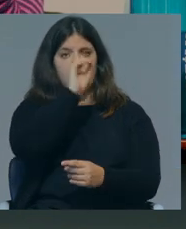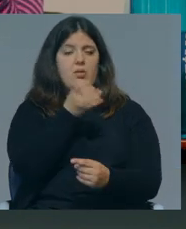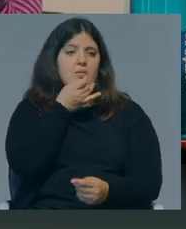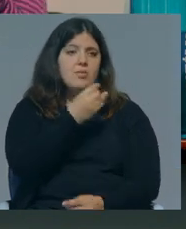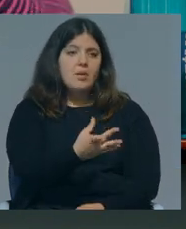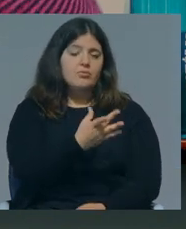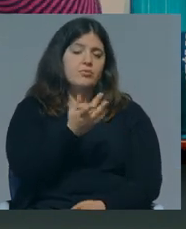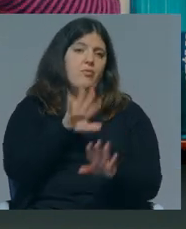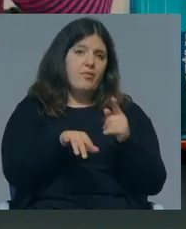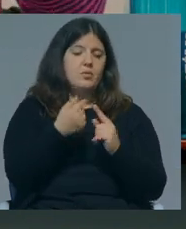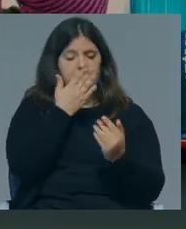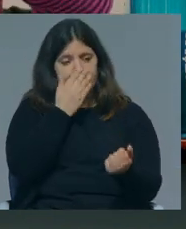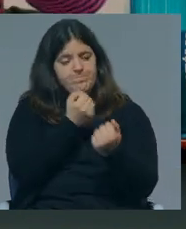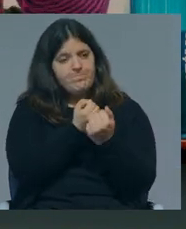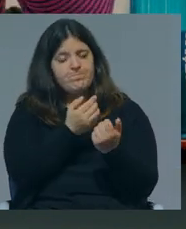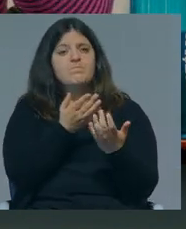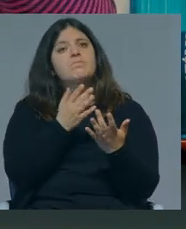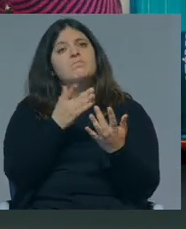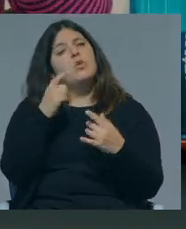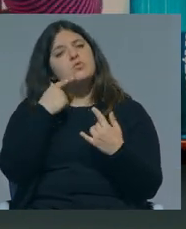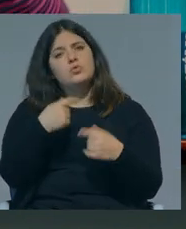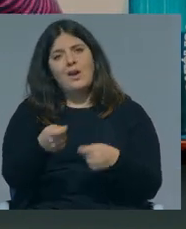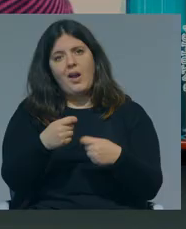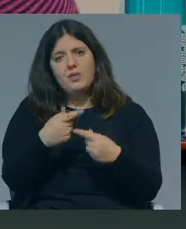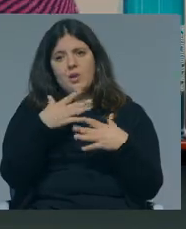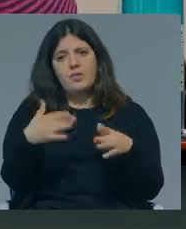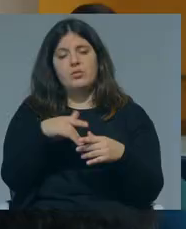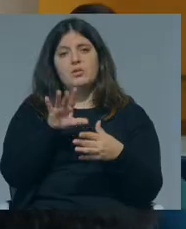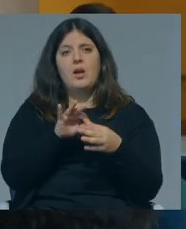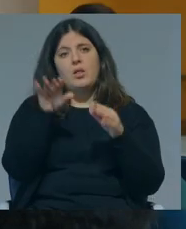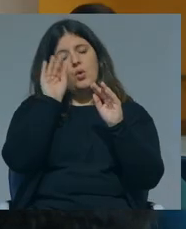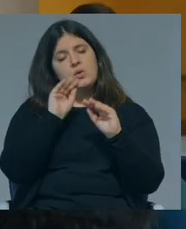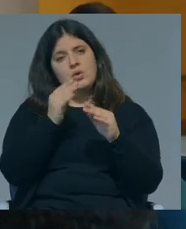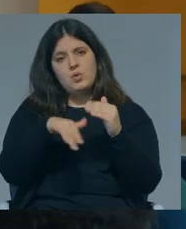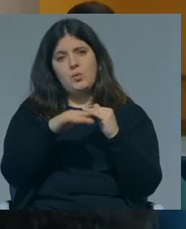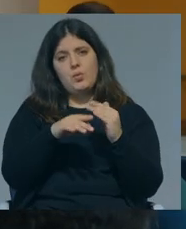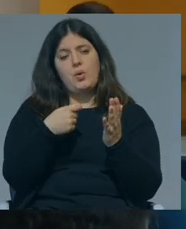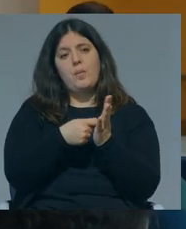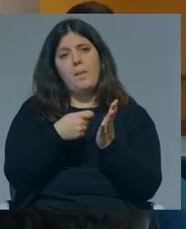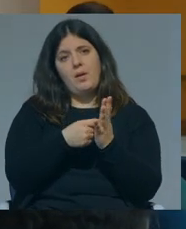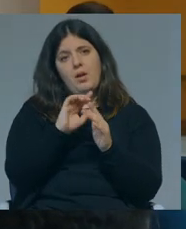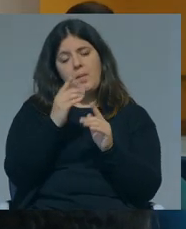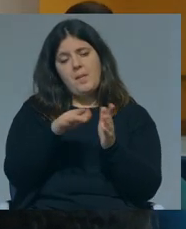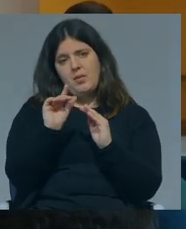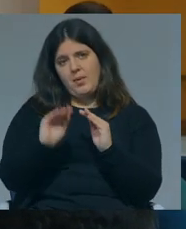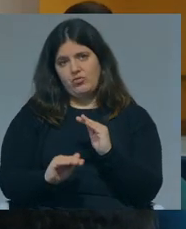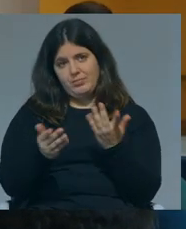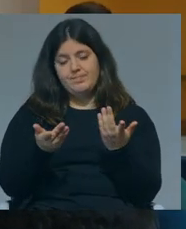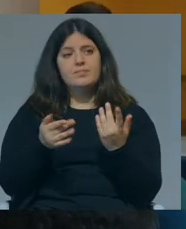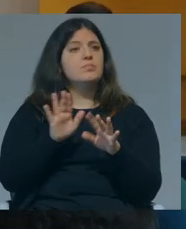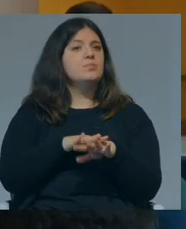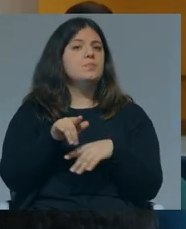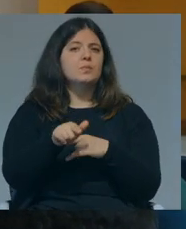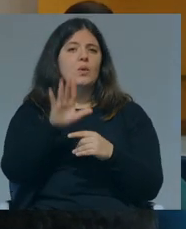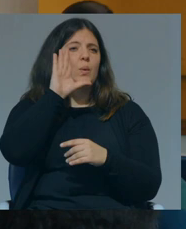lhe permite fazer face aos custos gigantescos de frequentar o ensino superior, dos quais a propina é uma parte muito baixa. E pronto,